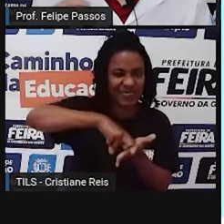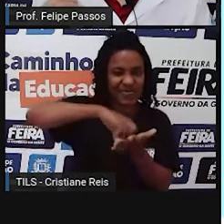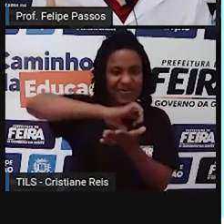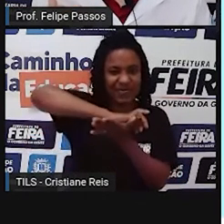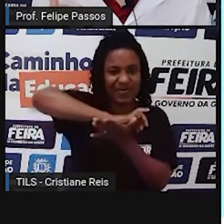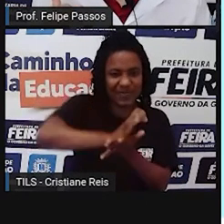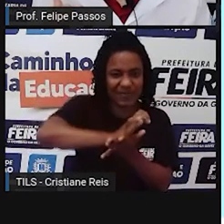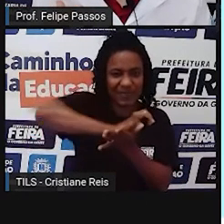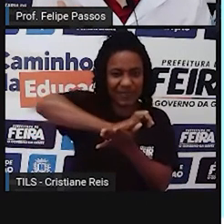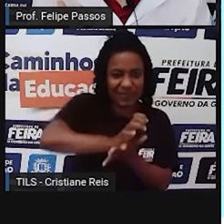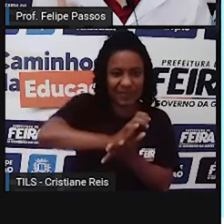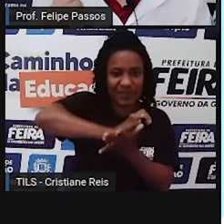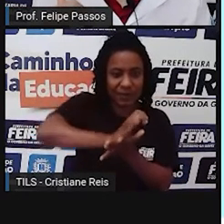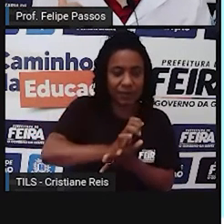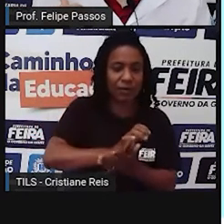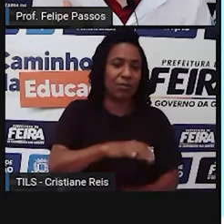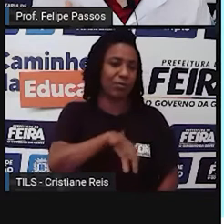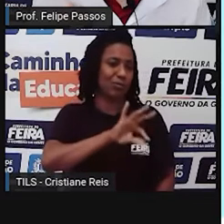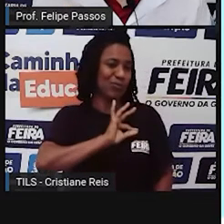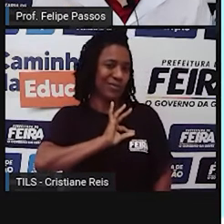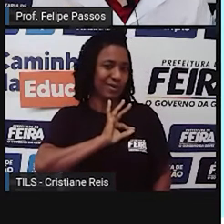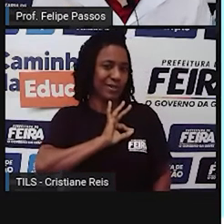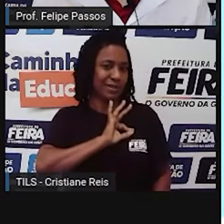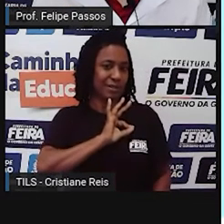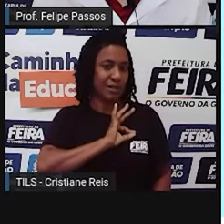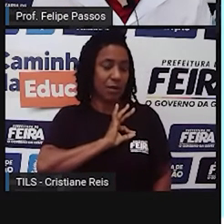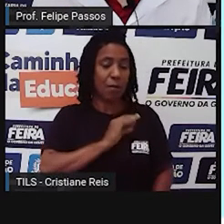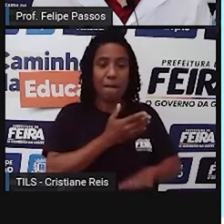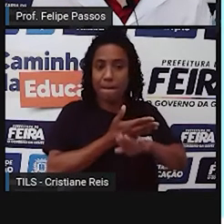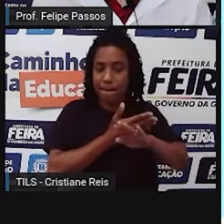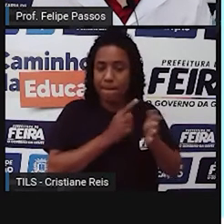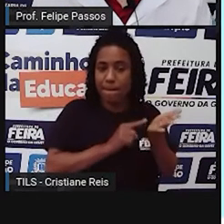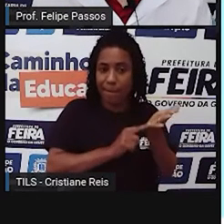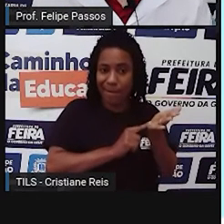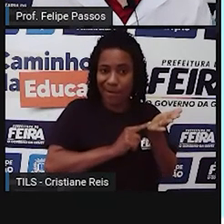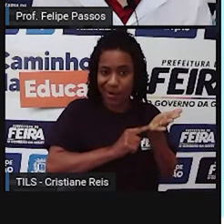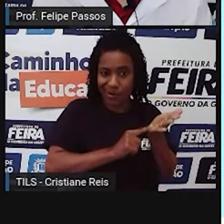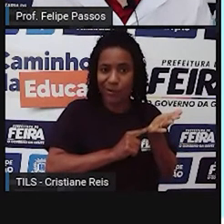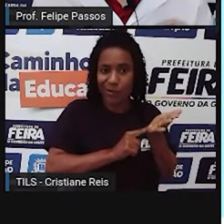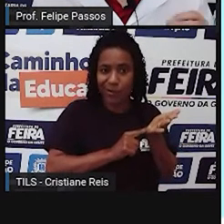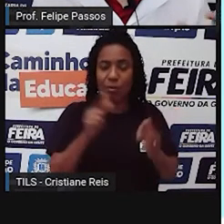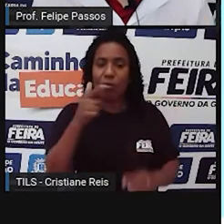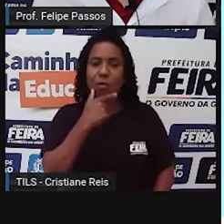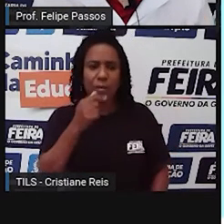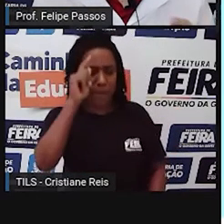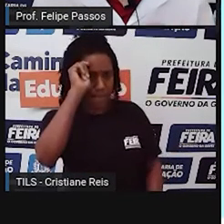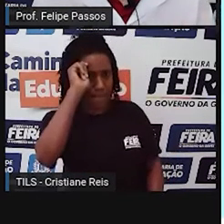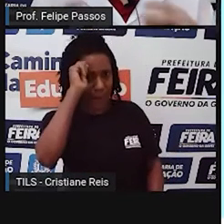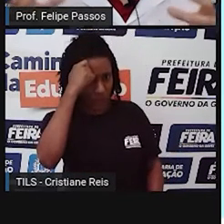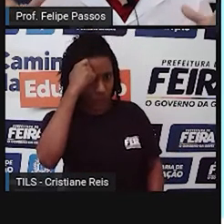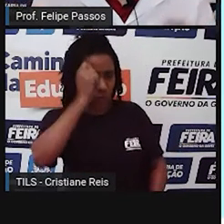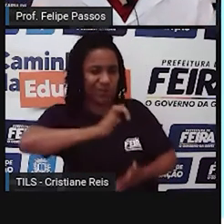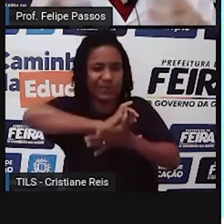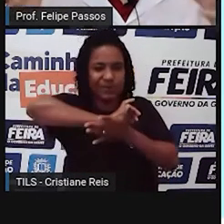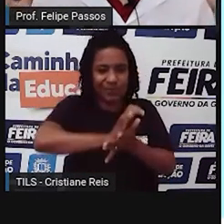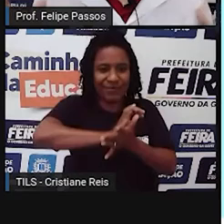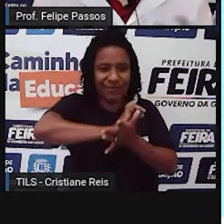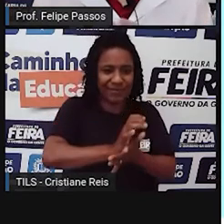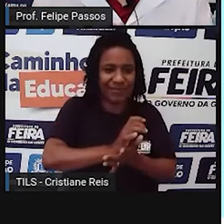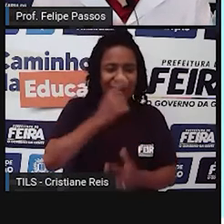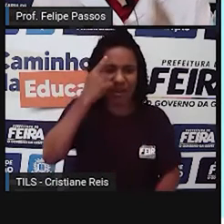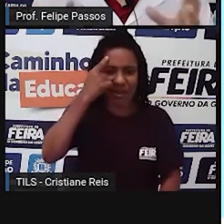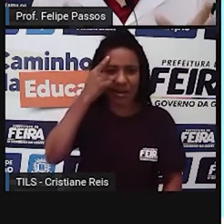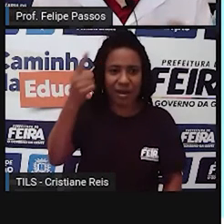por um policial branco lá nos Estados Unidos. Então, George Floyd, ele foi ele era suspeito de